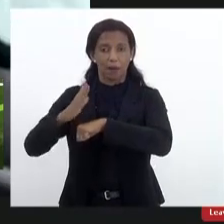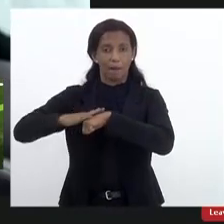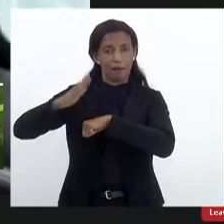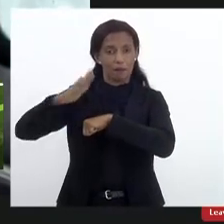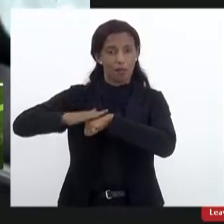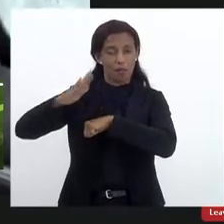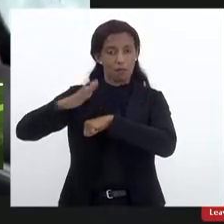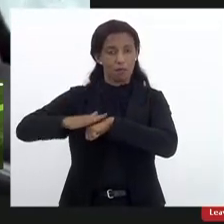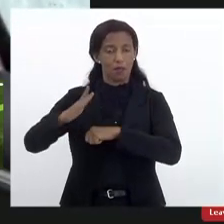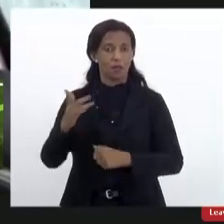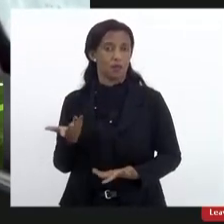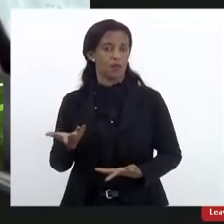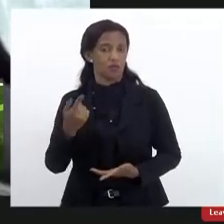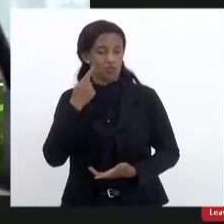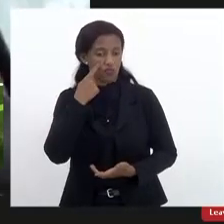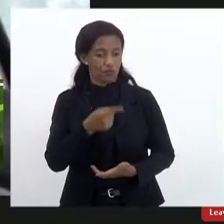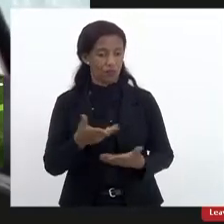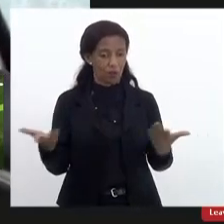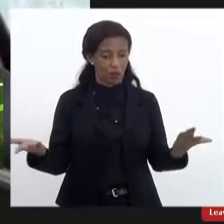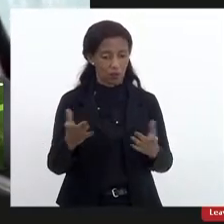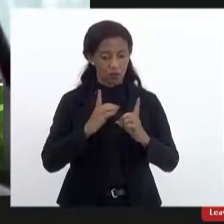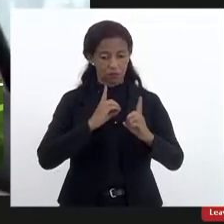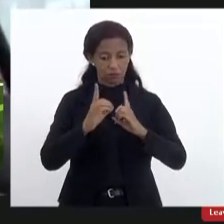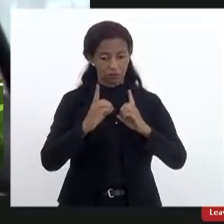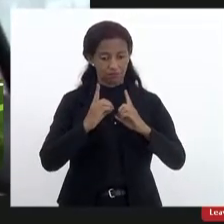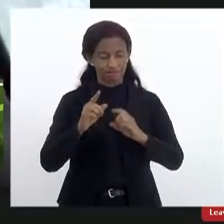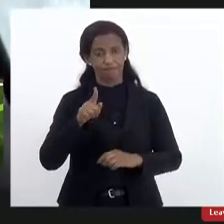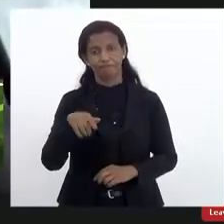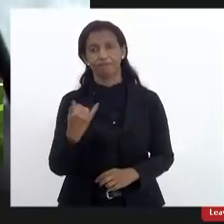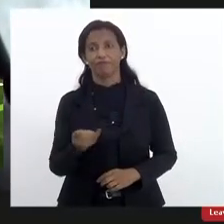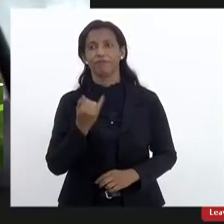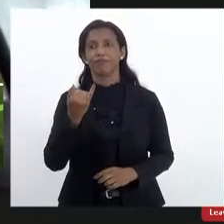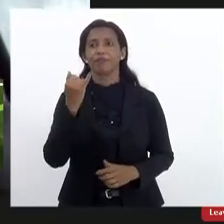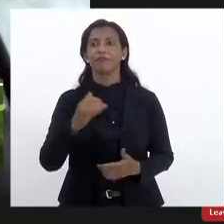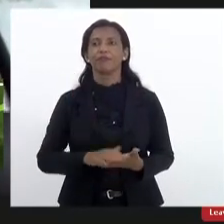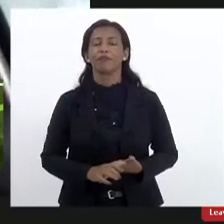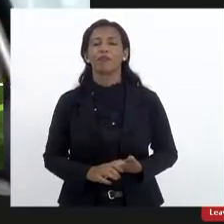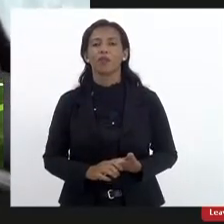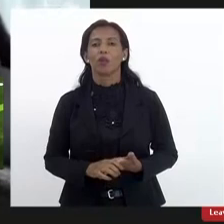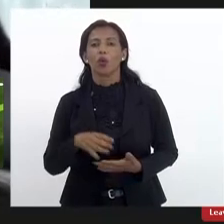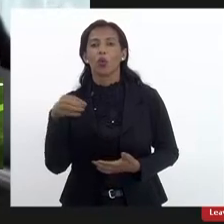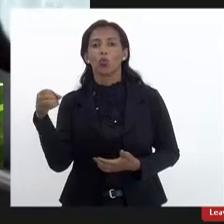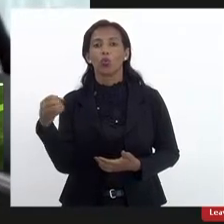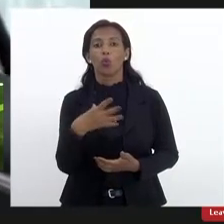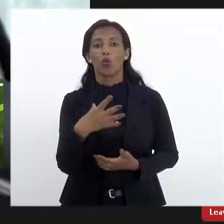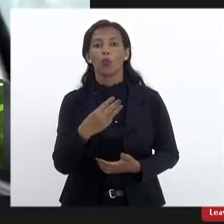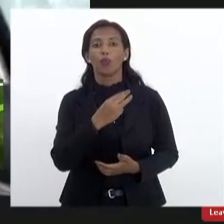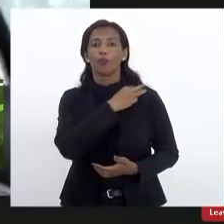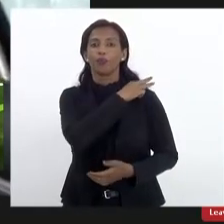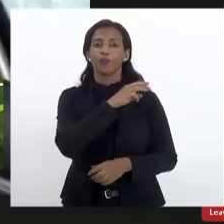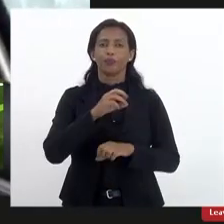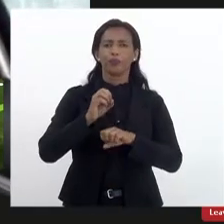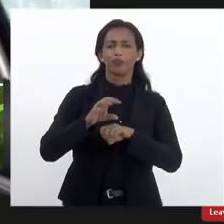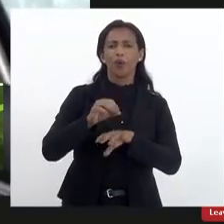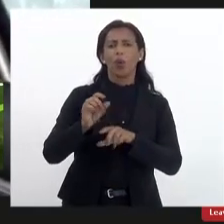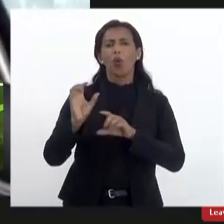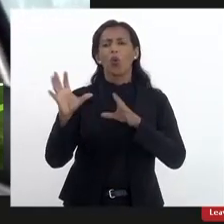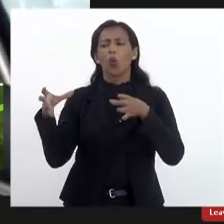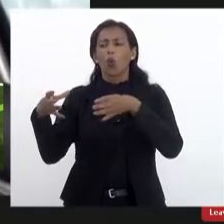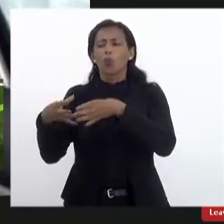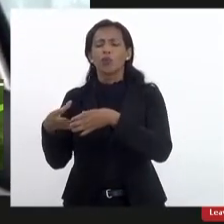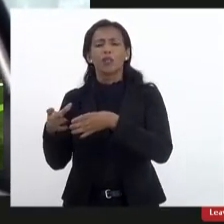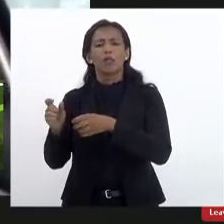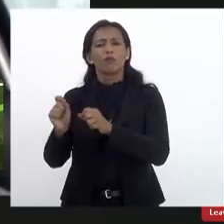mais e a gente vê agora nessa discussão extremamente importante do novo ensino médio que o conselho pode fazer uma série de